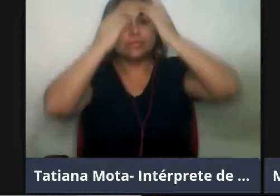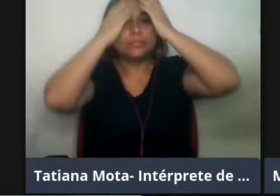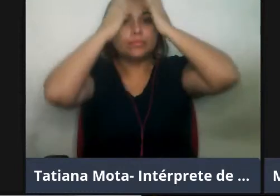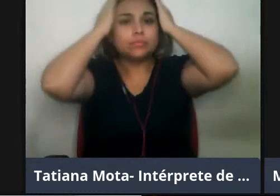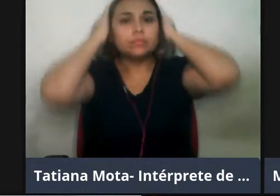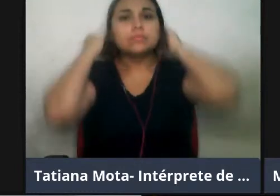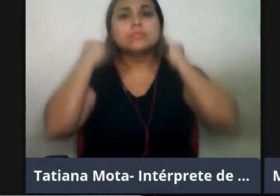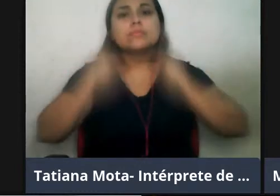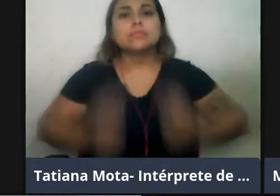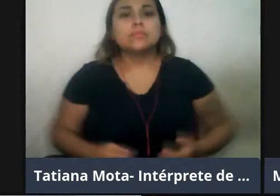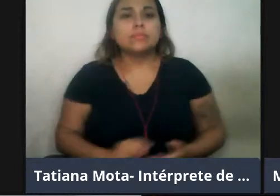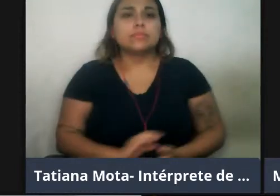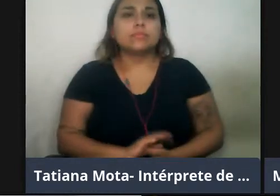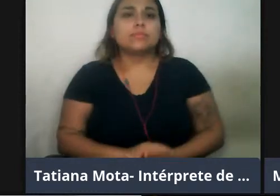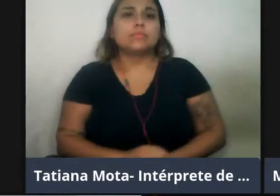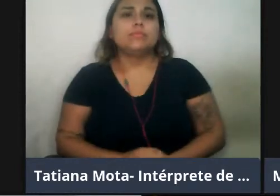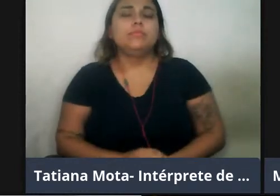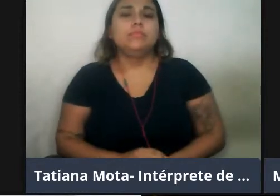Começou, gente.